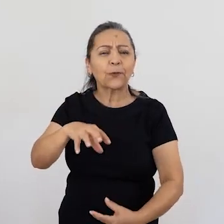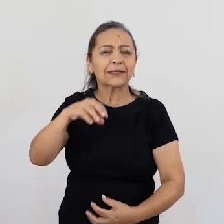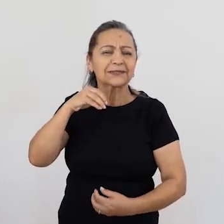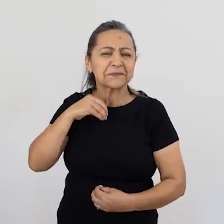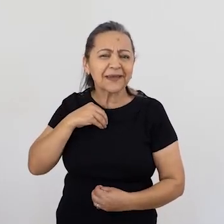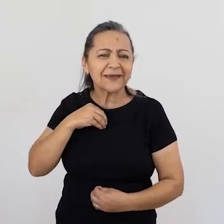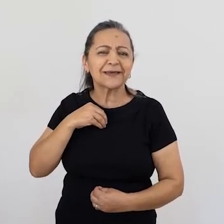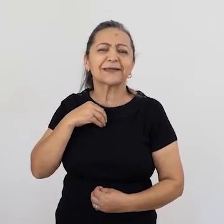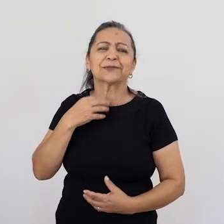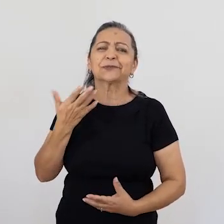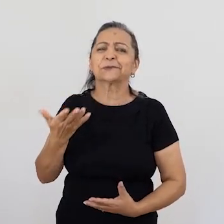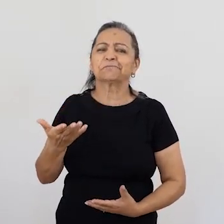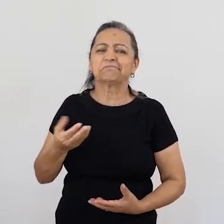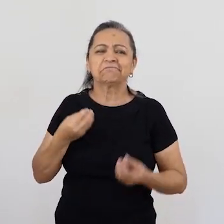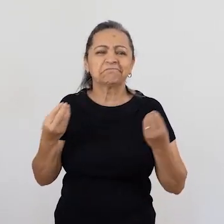espírito. Sim.